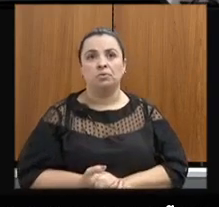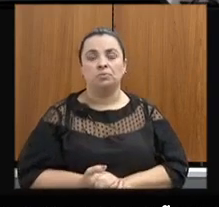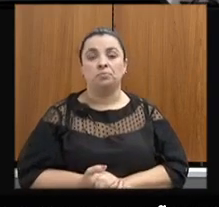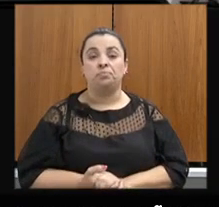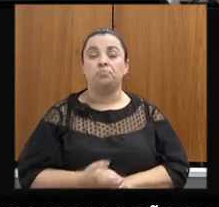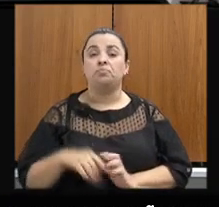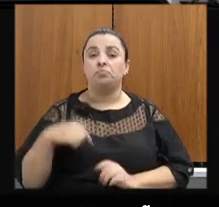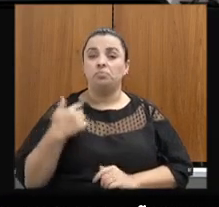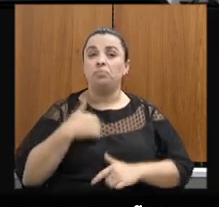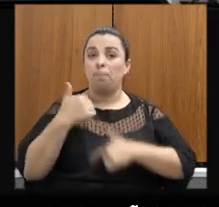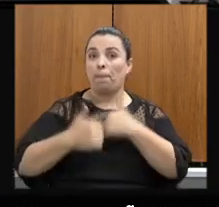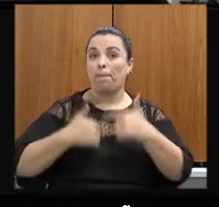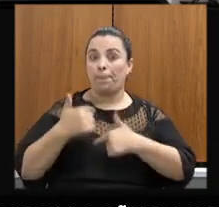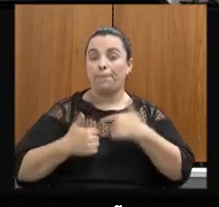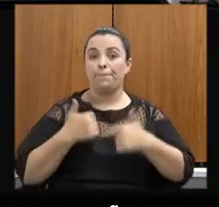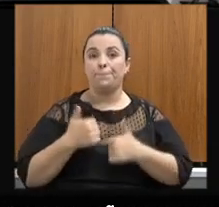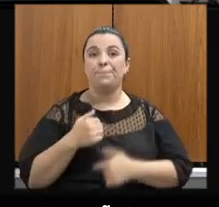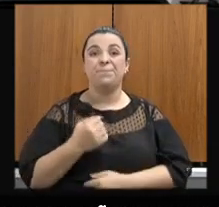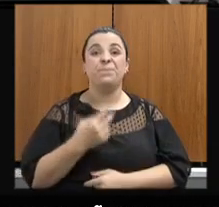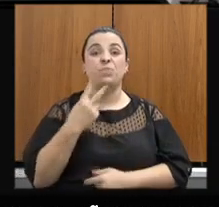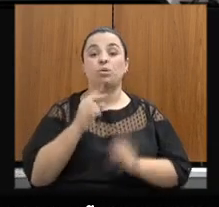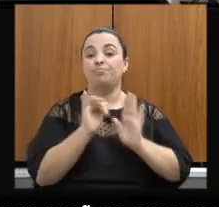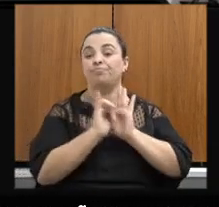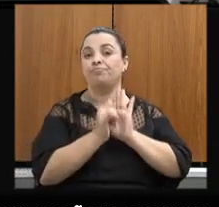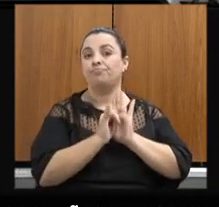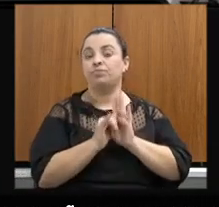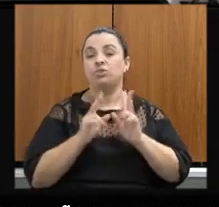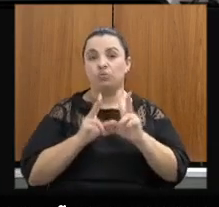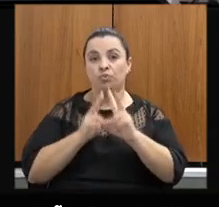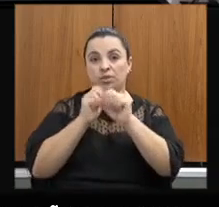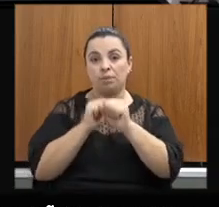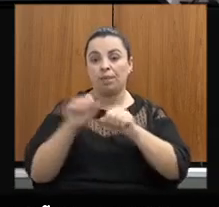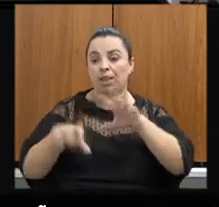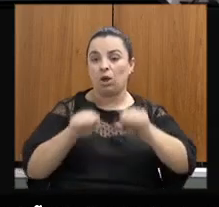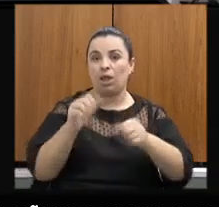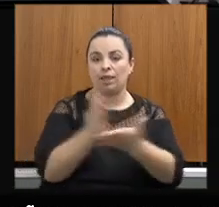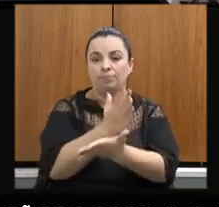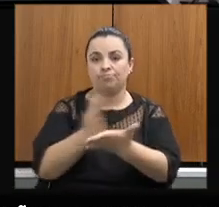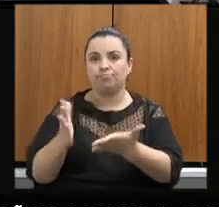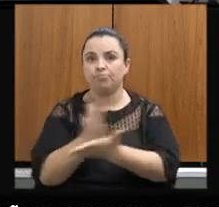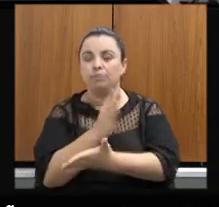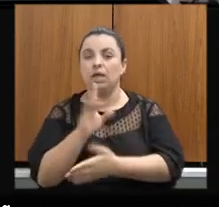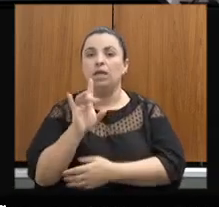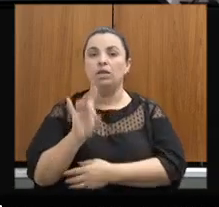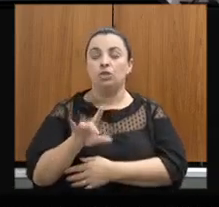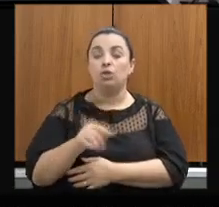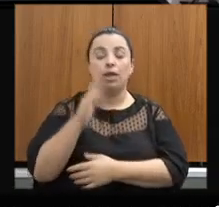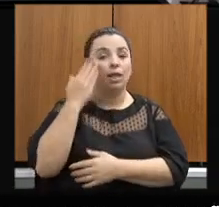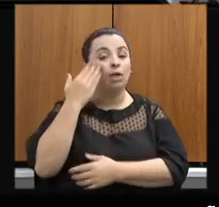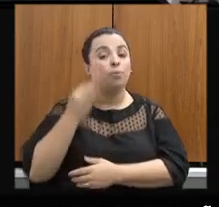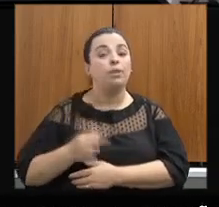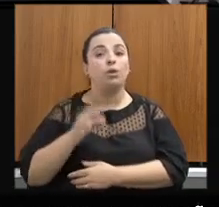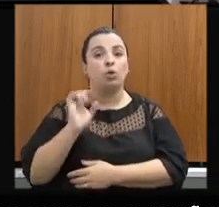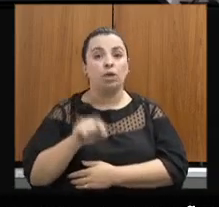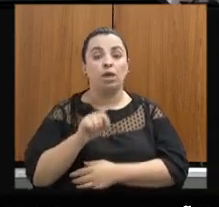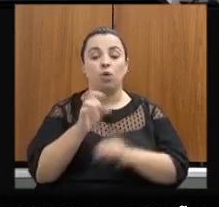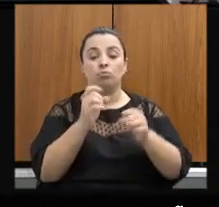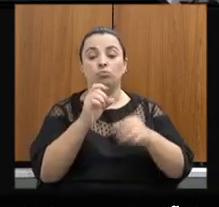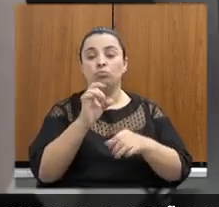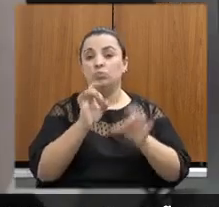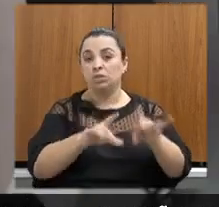Trabalhamos dois grandes editais de fortalecimento da coleta seletiva, entendendo que a gestão de resíduos sólidos não deve apenas